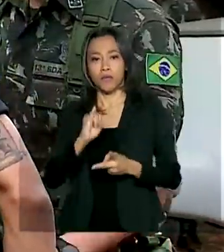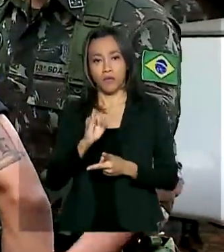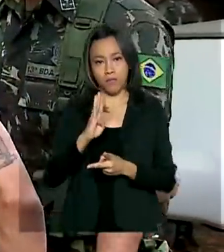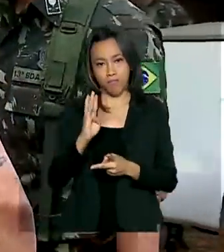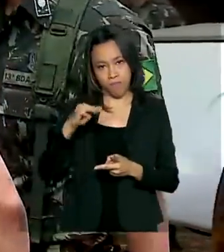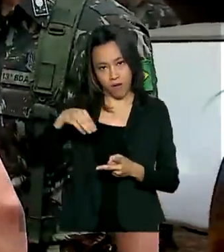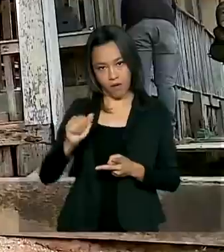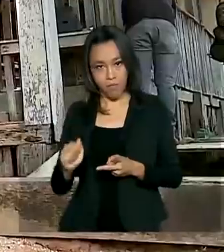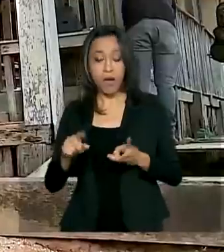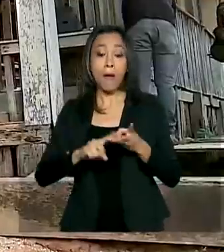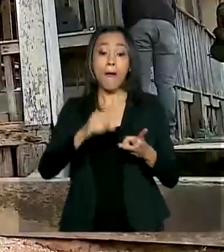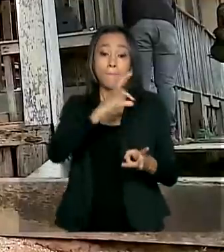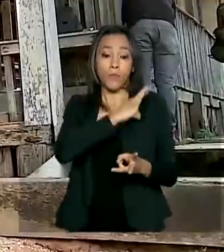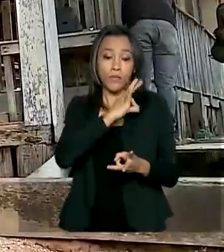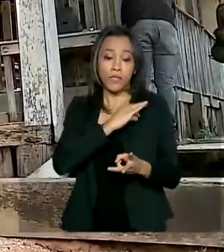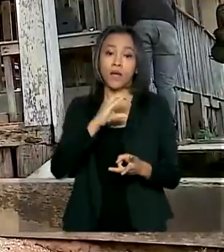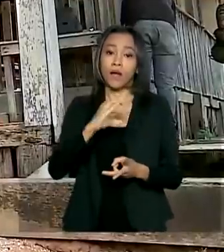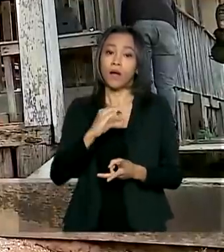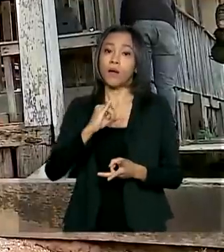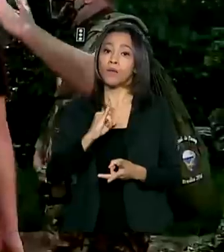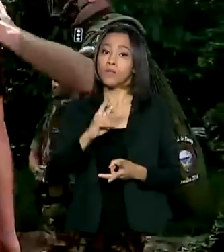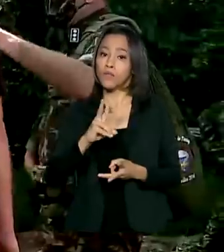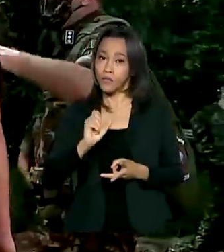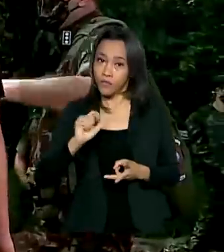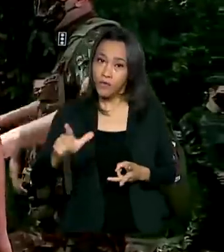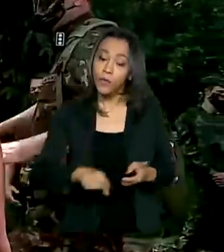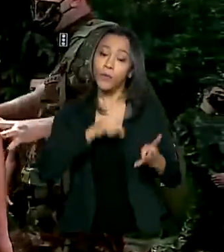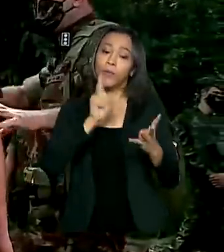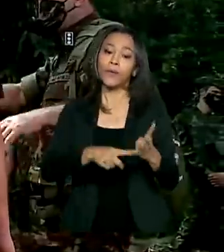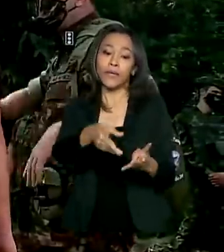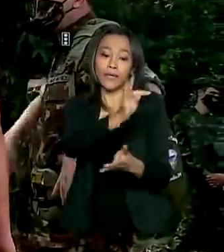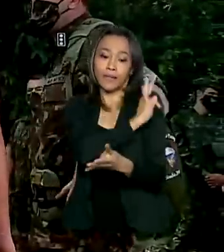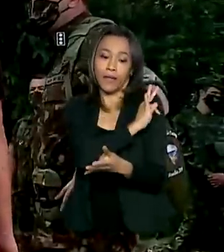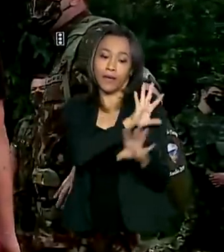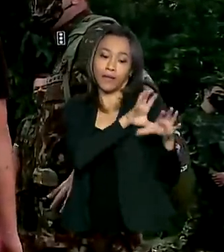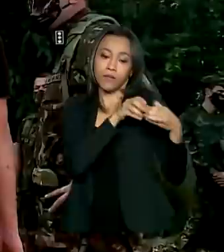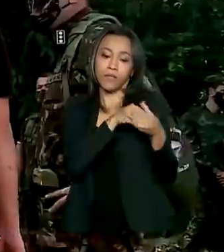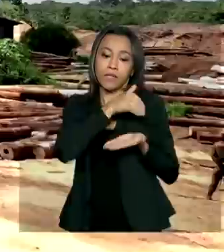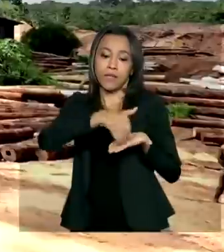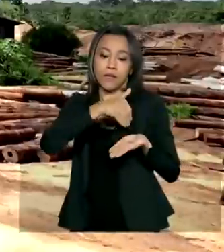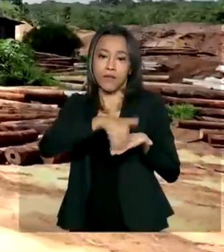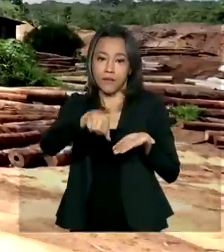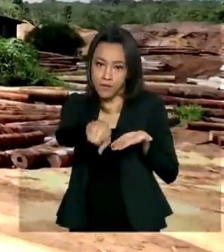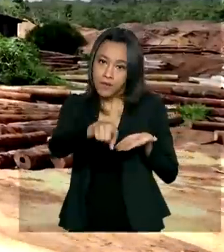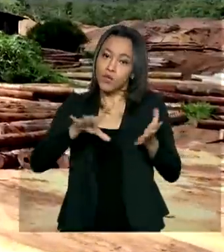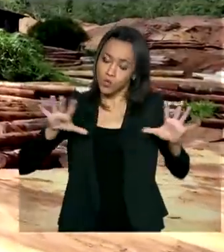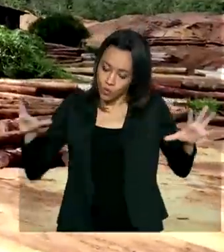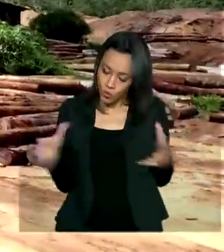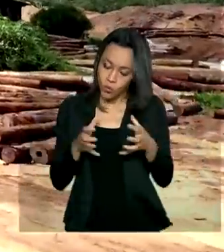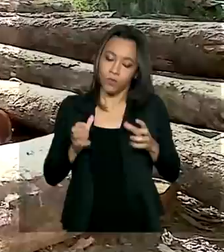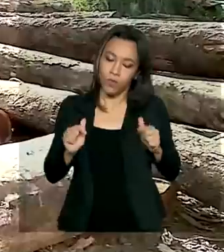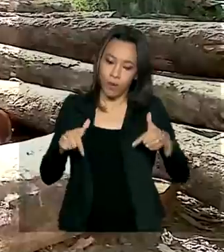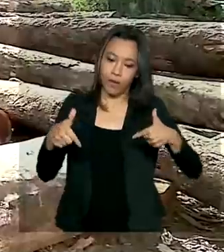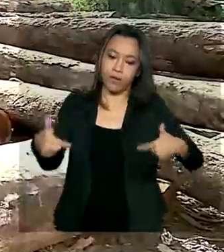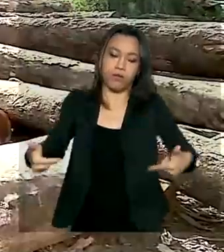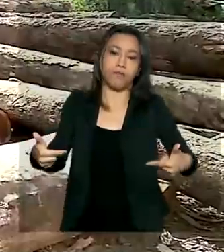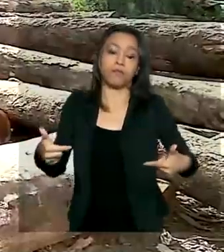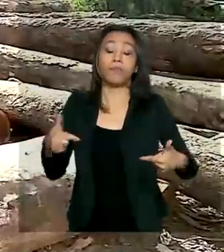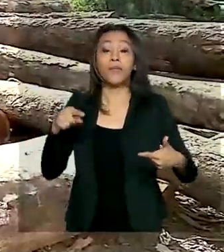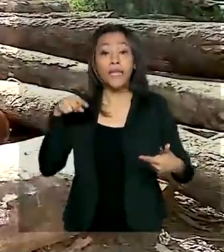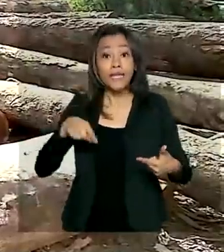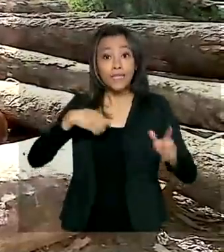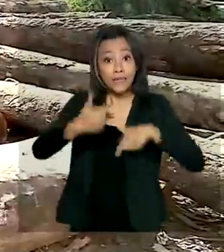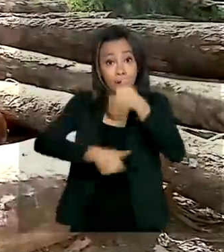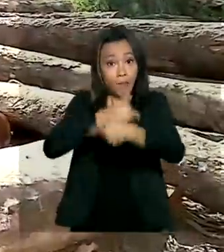Policiais civis da Delegacia Especial do Meio Ambiente e técnicos da Secretaria de Meio Ambiente também atuaram na área. Esse trabalho